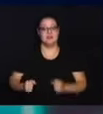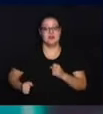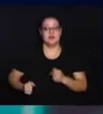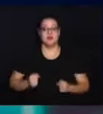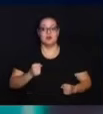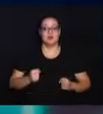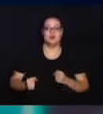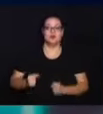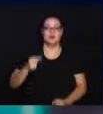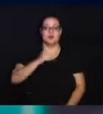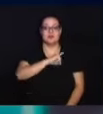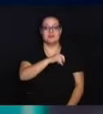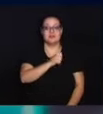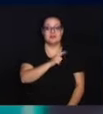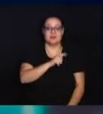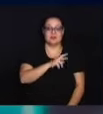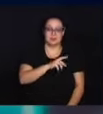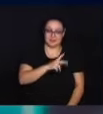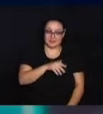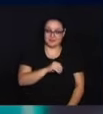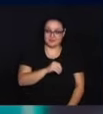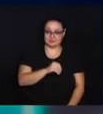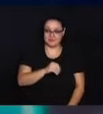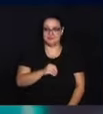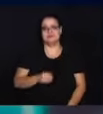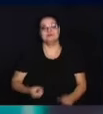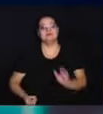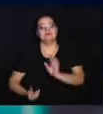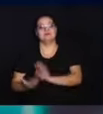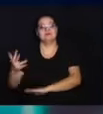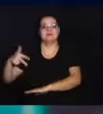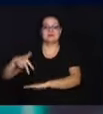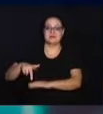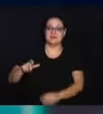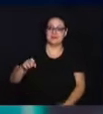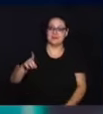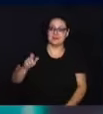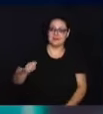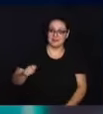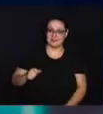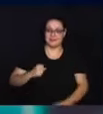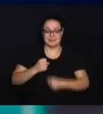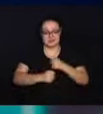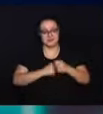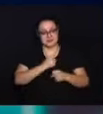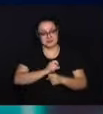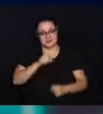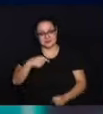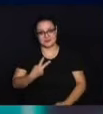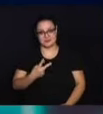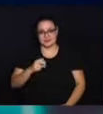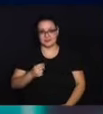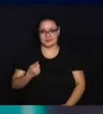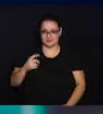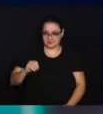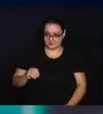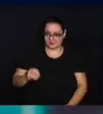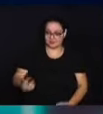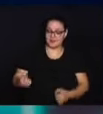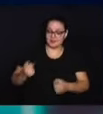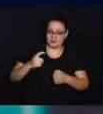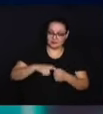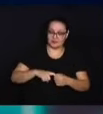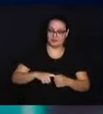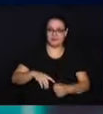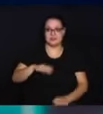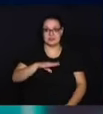vem correndo lá de Jaguarão. Assim, nasceu uma lenda. No ano seguinte, 2010, voltou